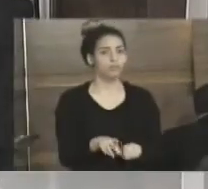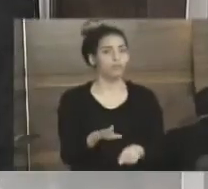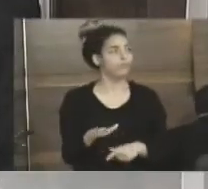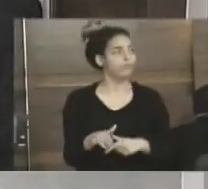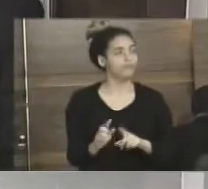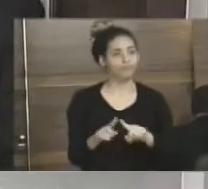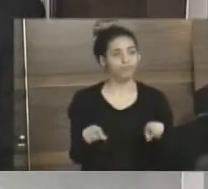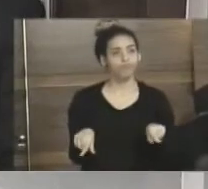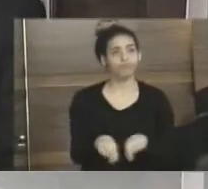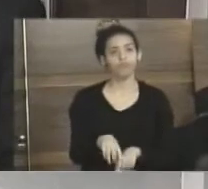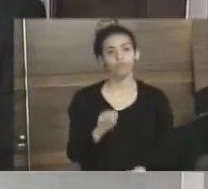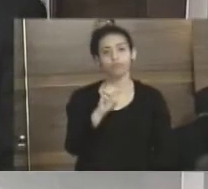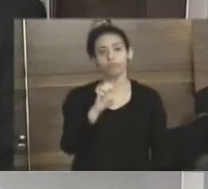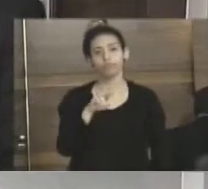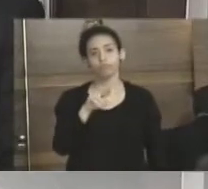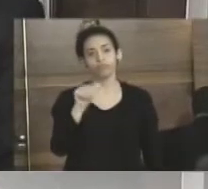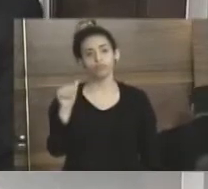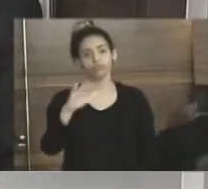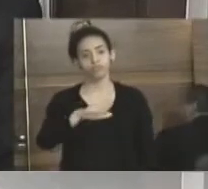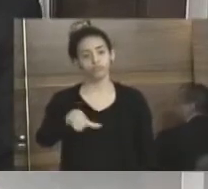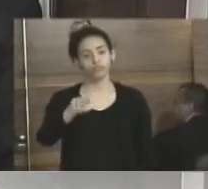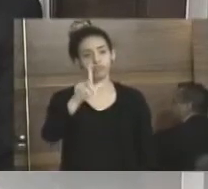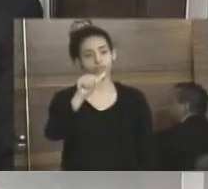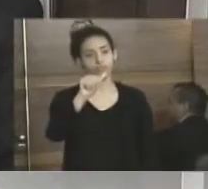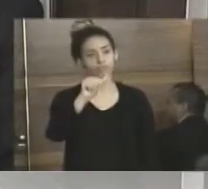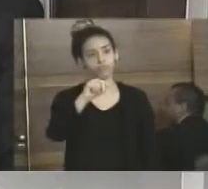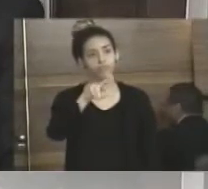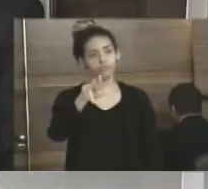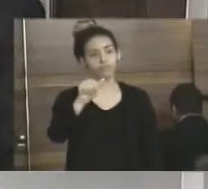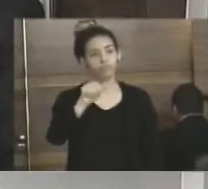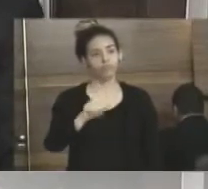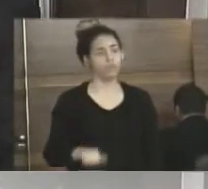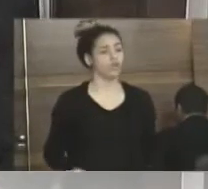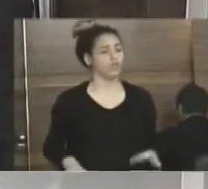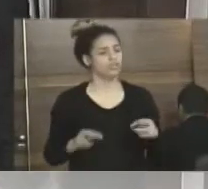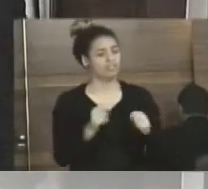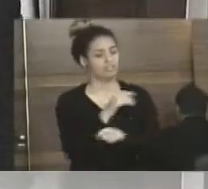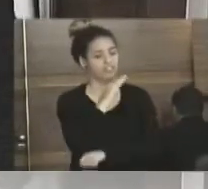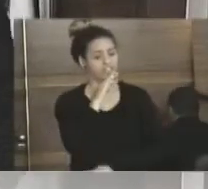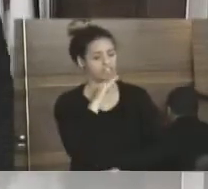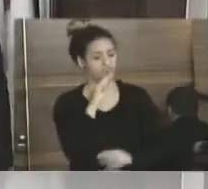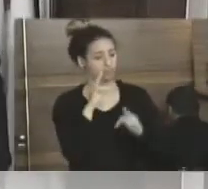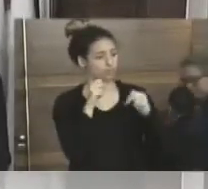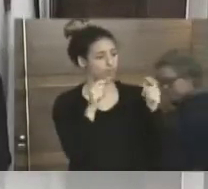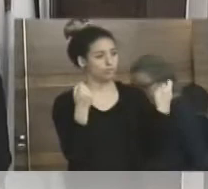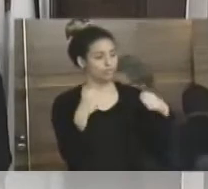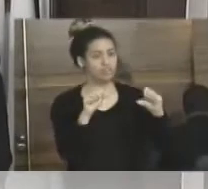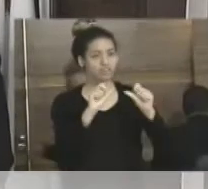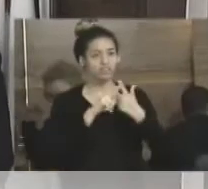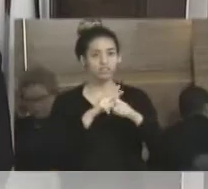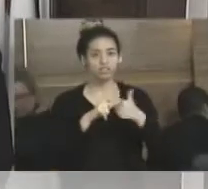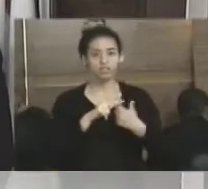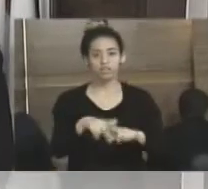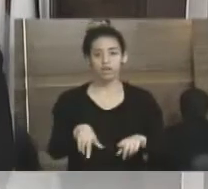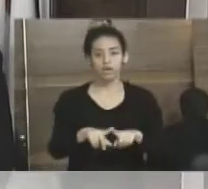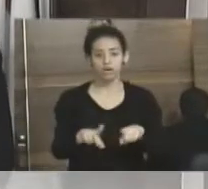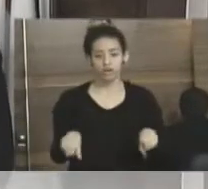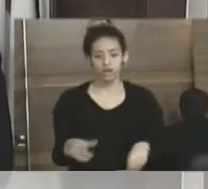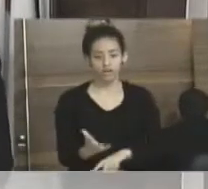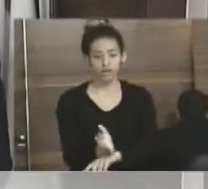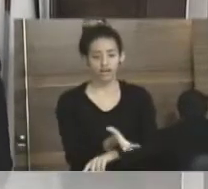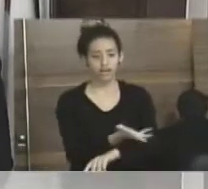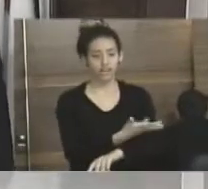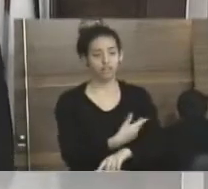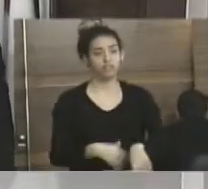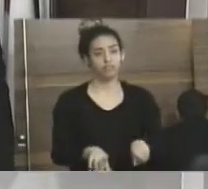é o campo da Serra d'Água também, que o alambrado está todo arrebentado, o vestiário está todo arrebentado, o gramado também está